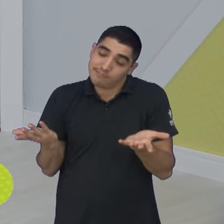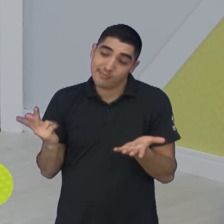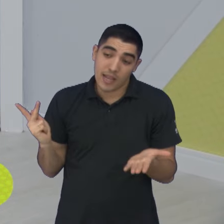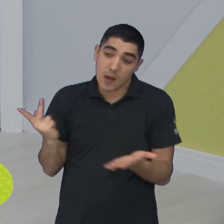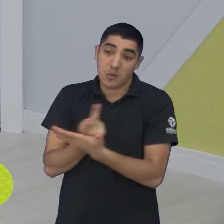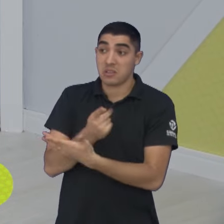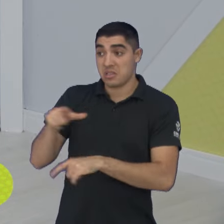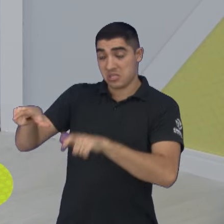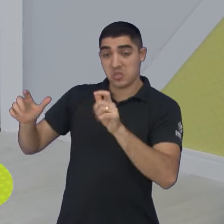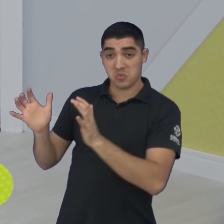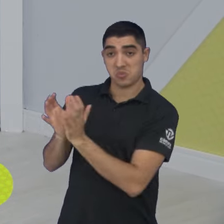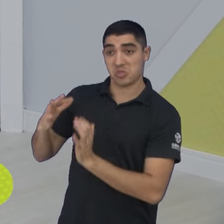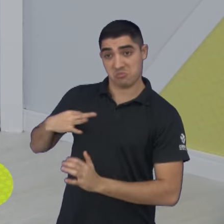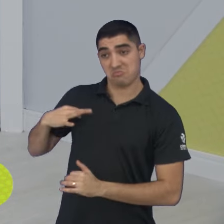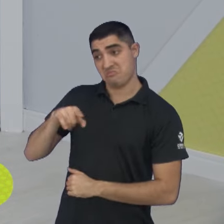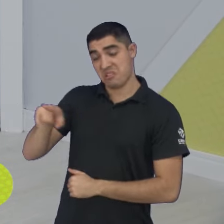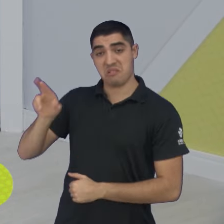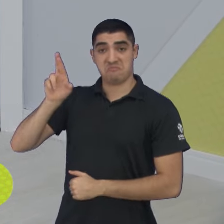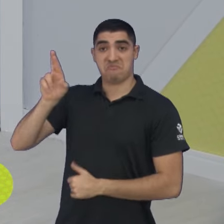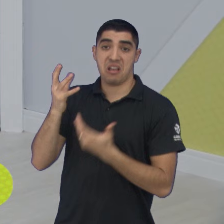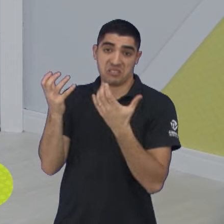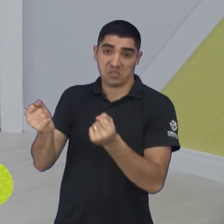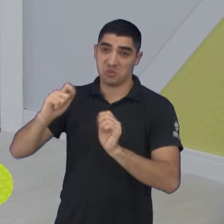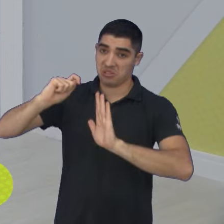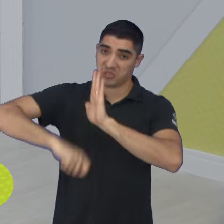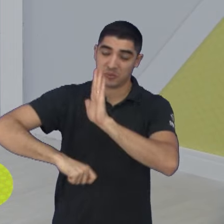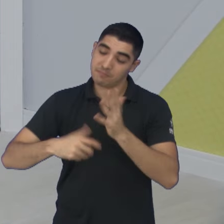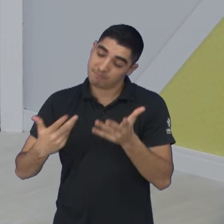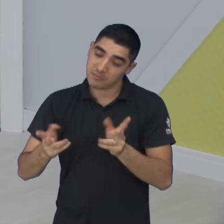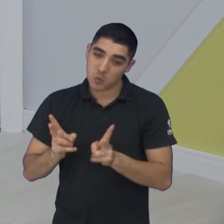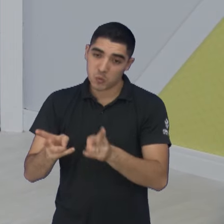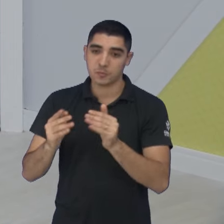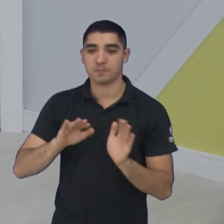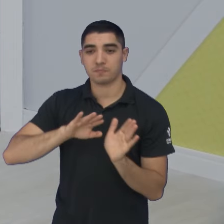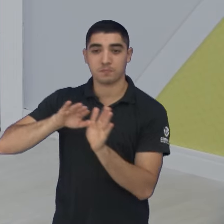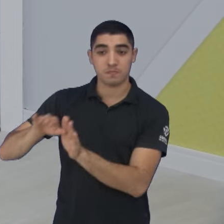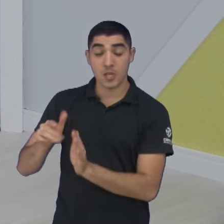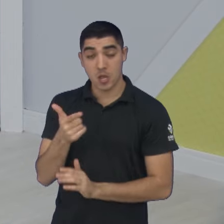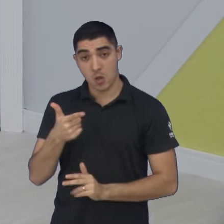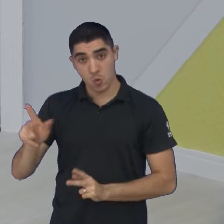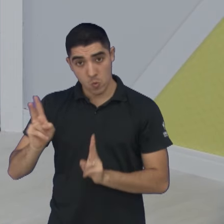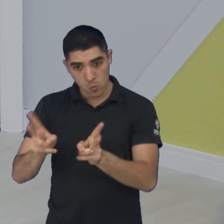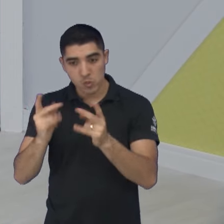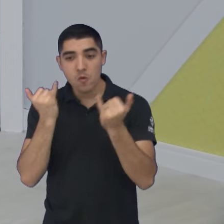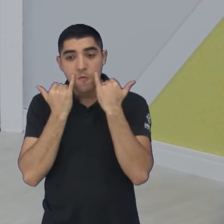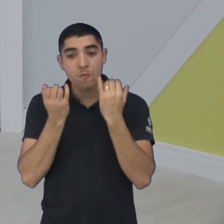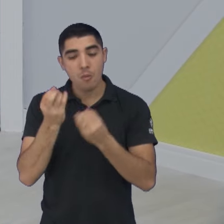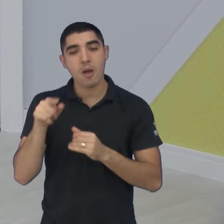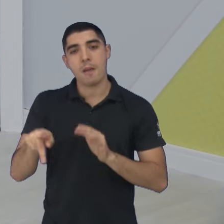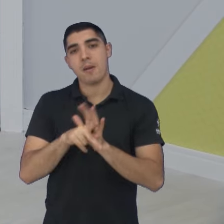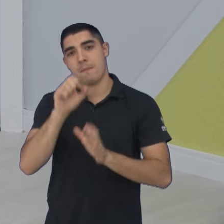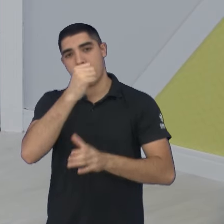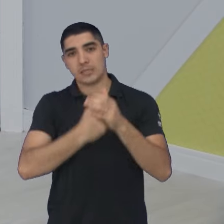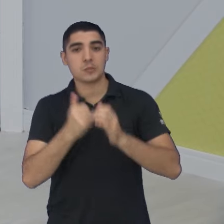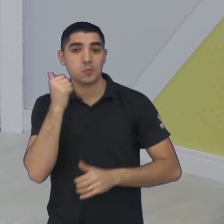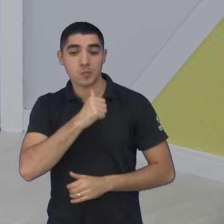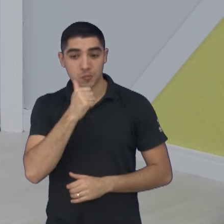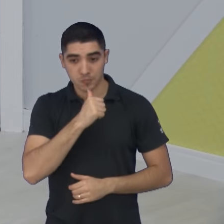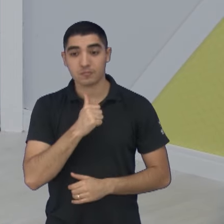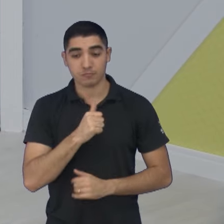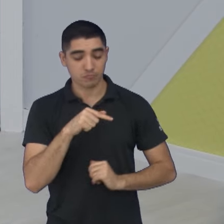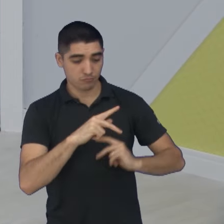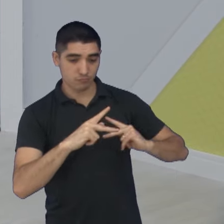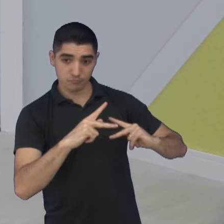clubes também assinaram, né? E agora tem que seguir o barco. Brunão, pra gente fechar, a informação não para o tempo urge falando agora de basquete feminino. São José